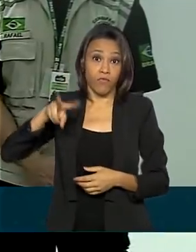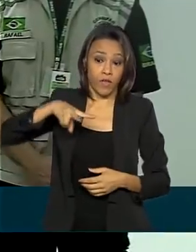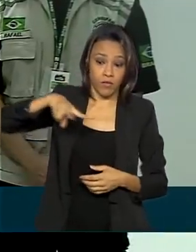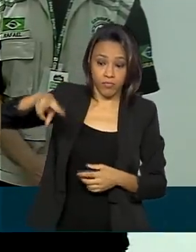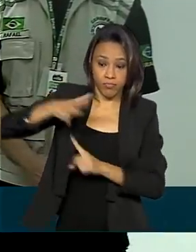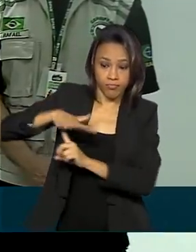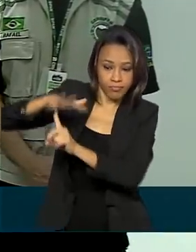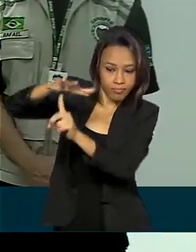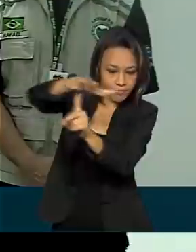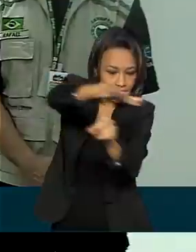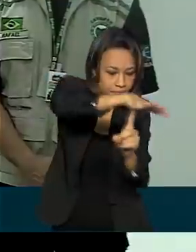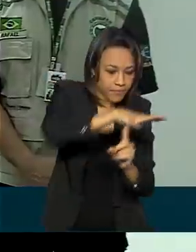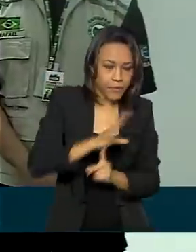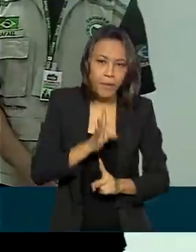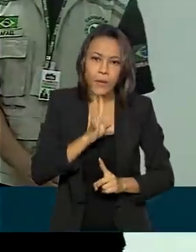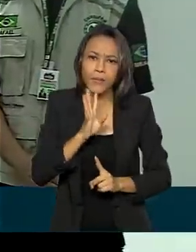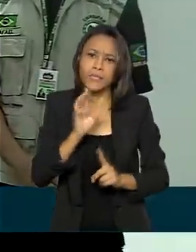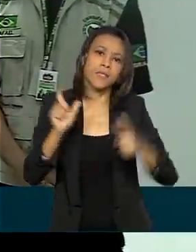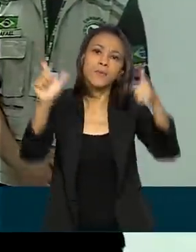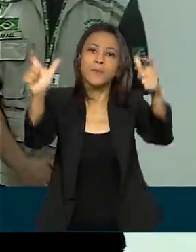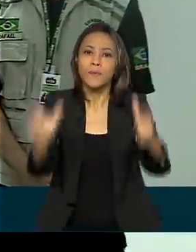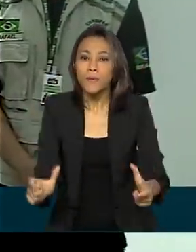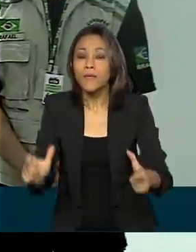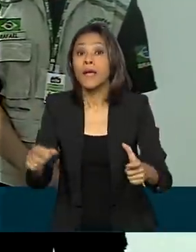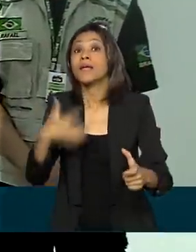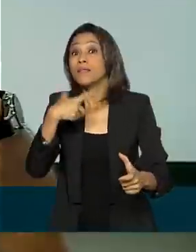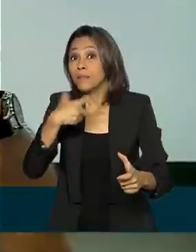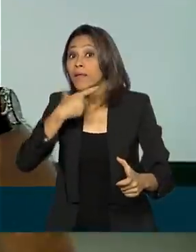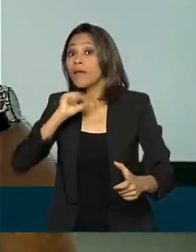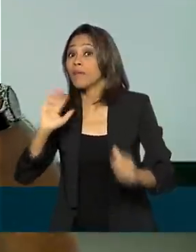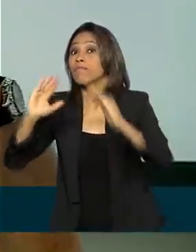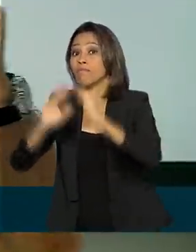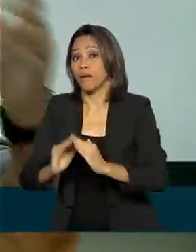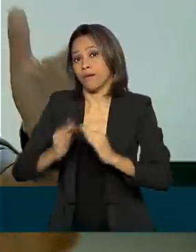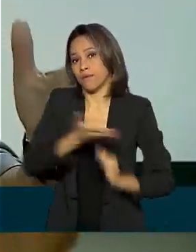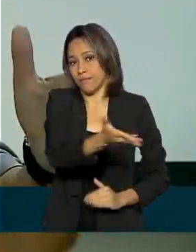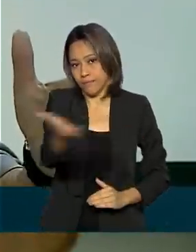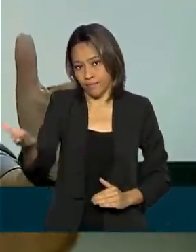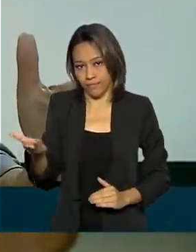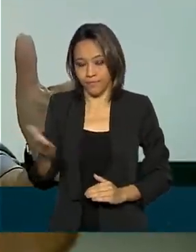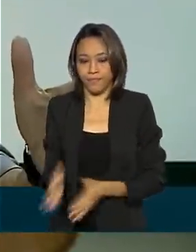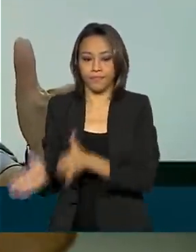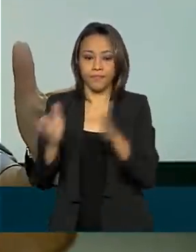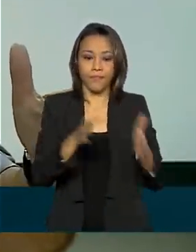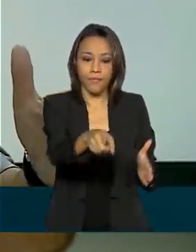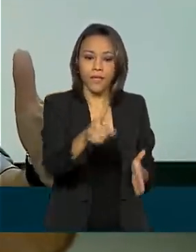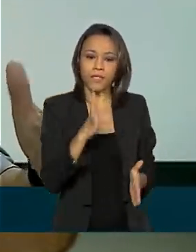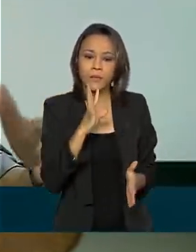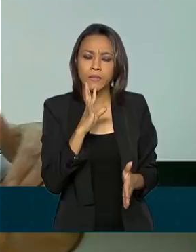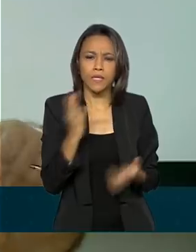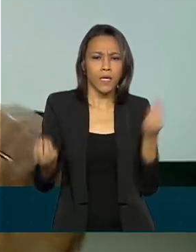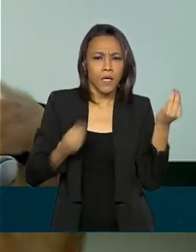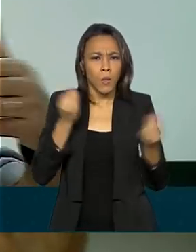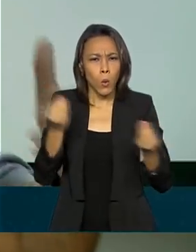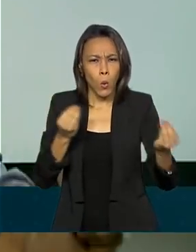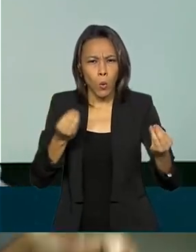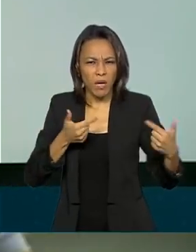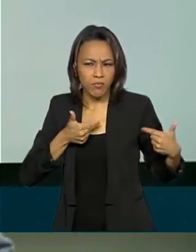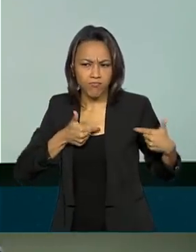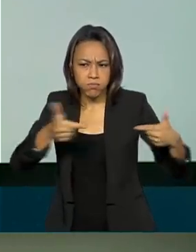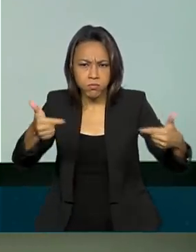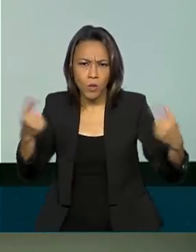além de conhecer a realidade da região e dos moradores. De verificar como é que se combate aqui a questão da